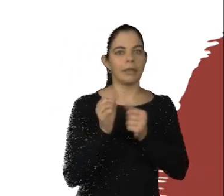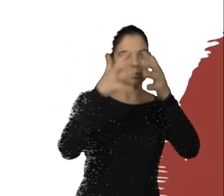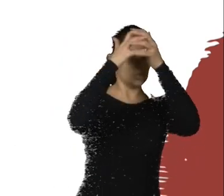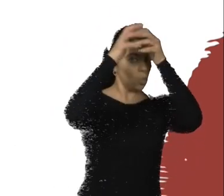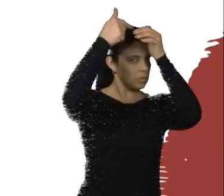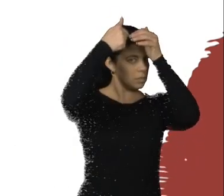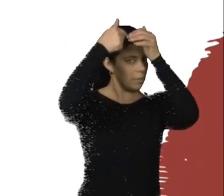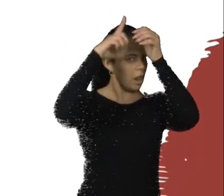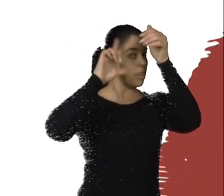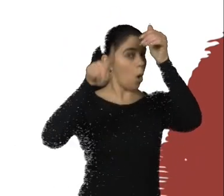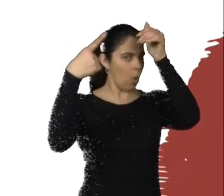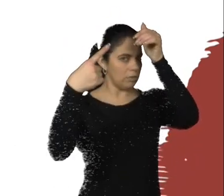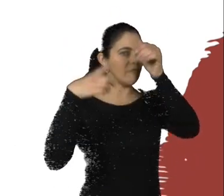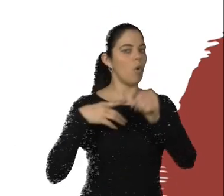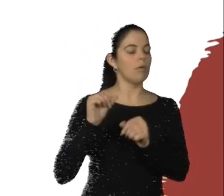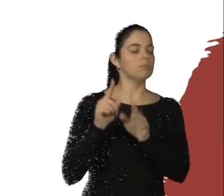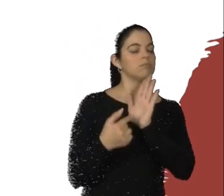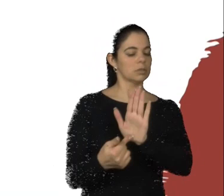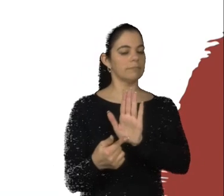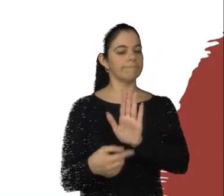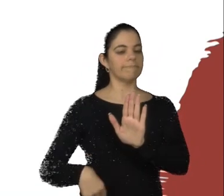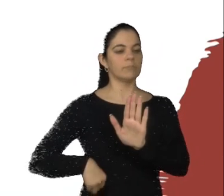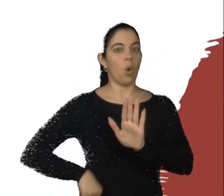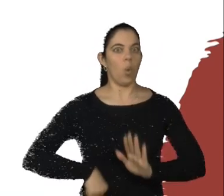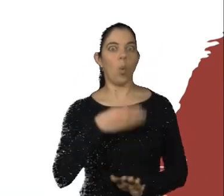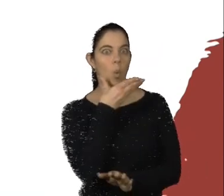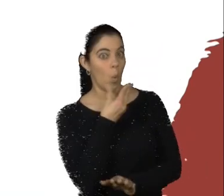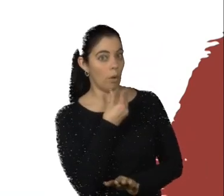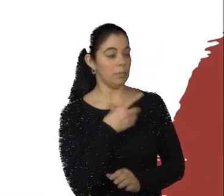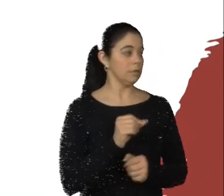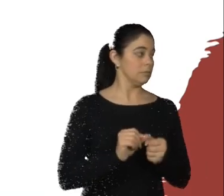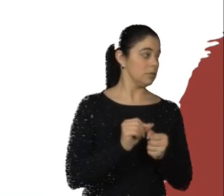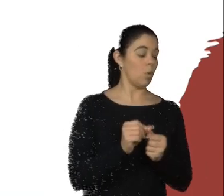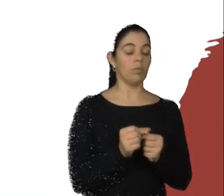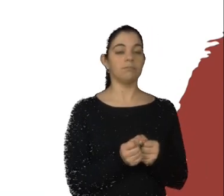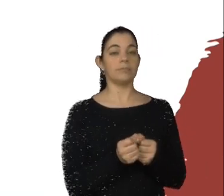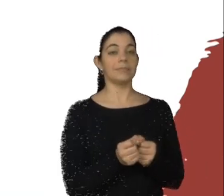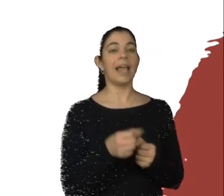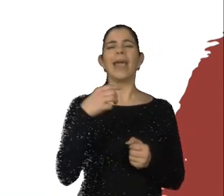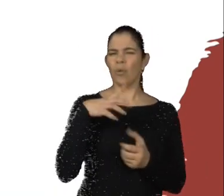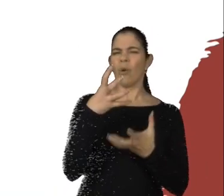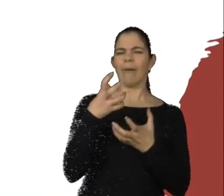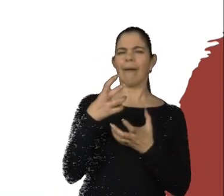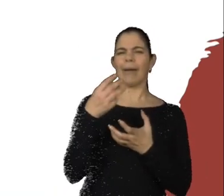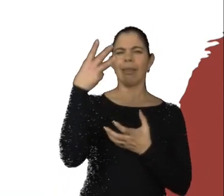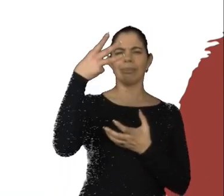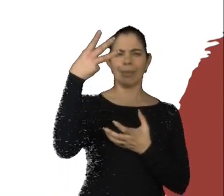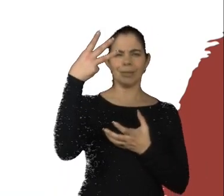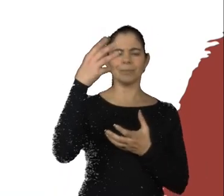e eu mostro aqui agora uma próxima lâmina, um homem com o seu cérebro exposto, na verdade, possui,